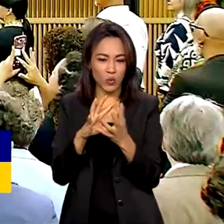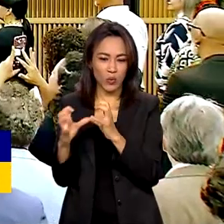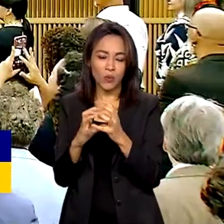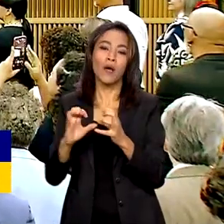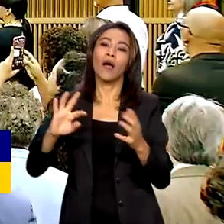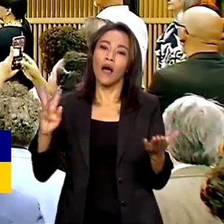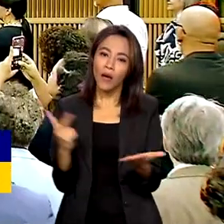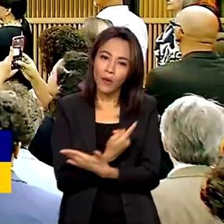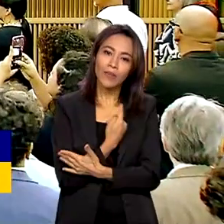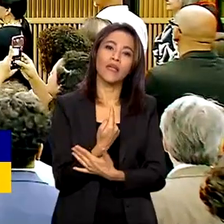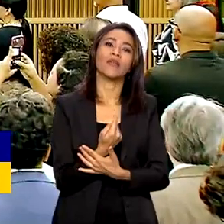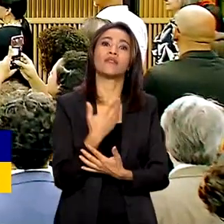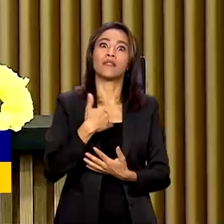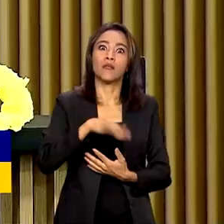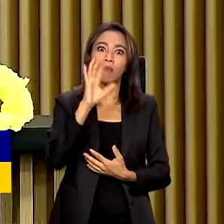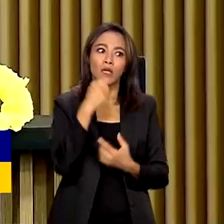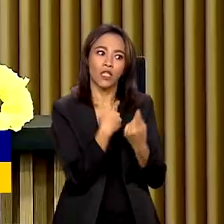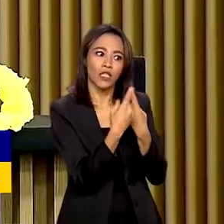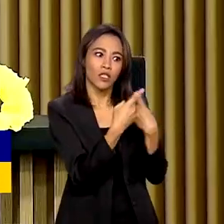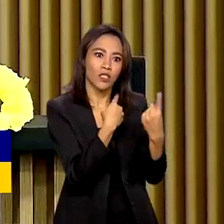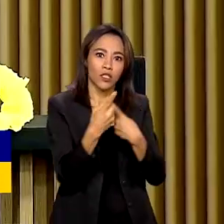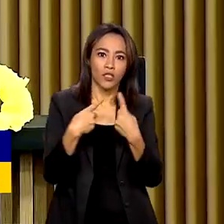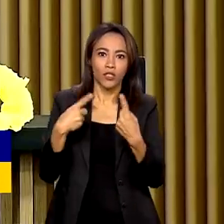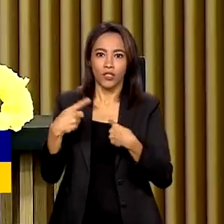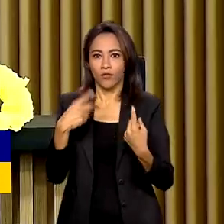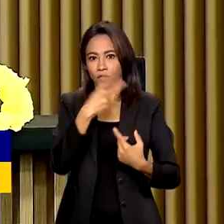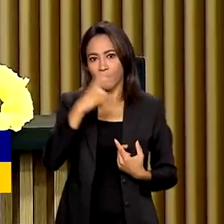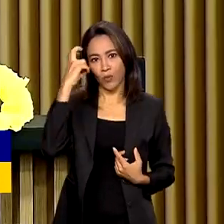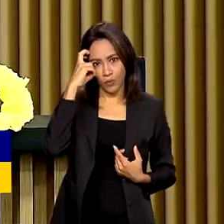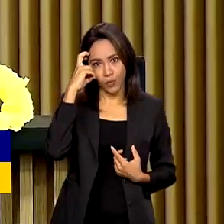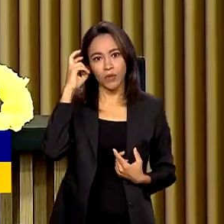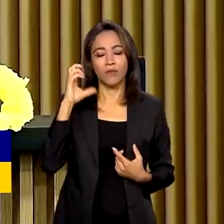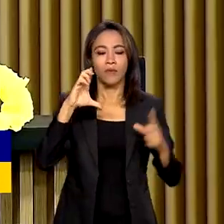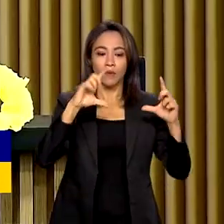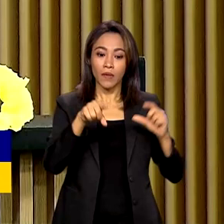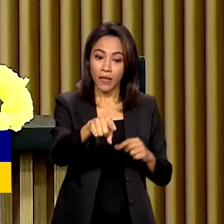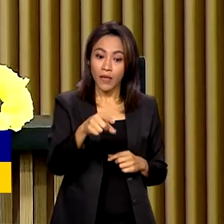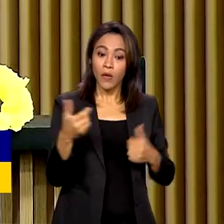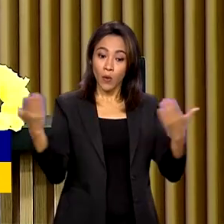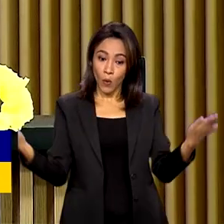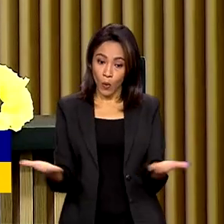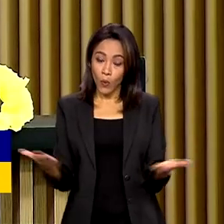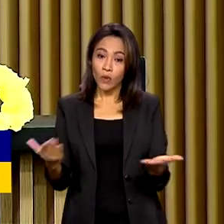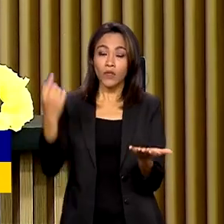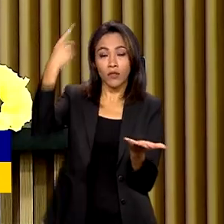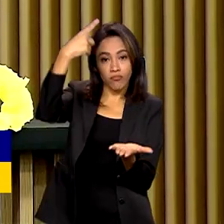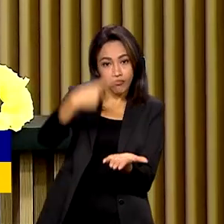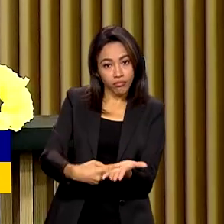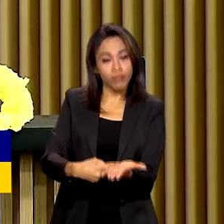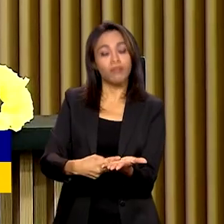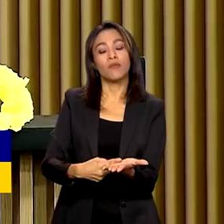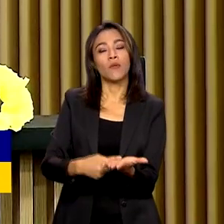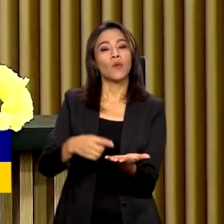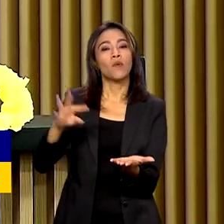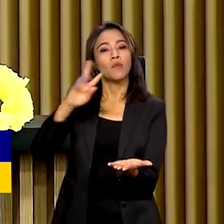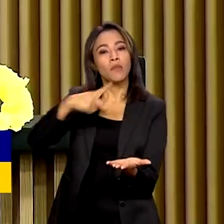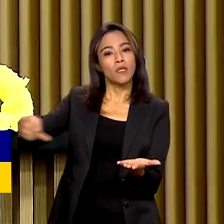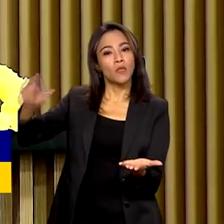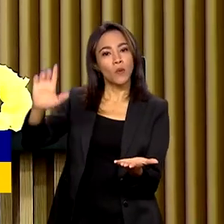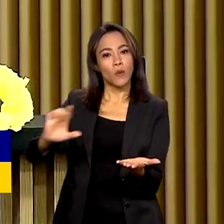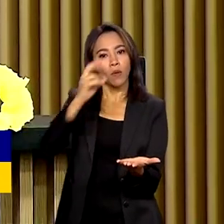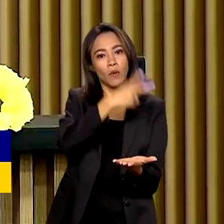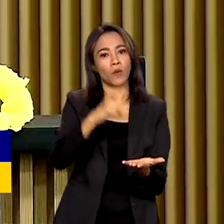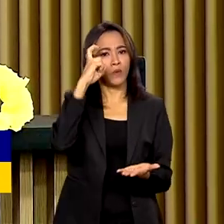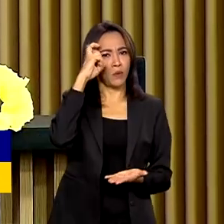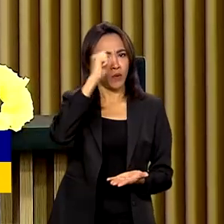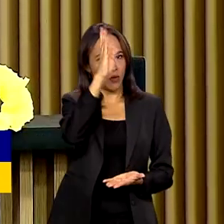países com baixo diálogo intercultural. O dia de hoje reafirma o compromisso do governo do presidente Lula com a cultura brasileira, reafirmando que as